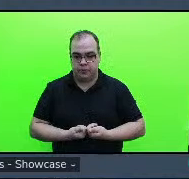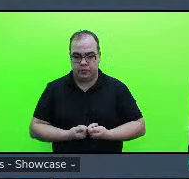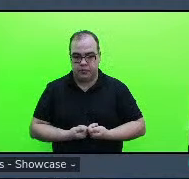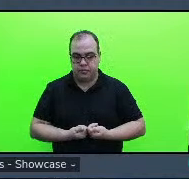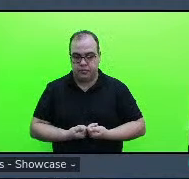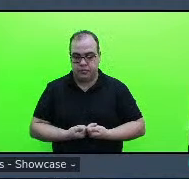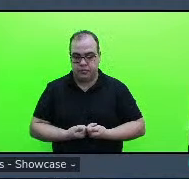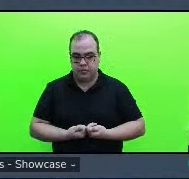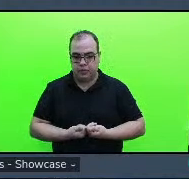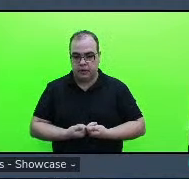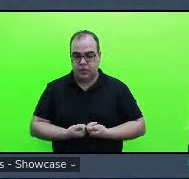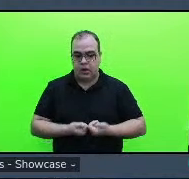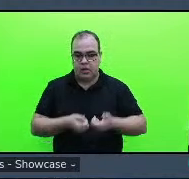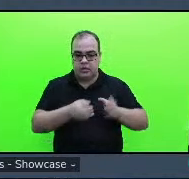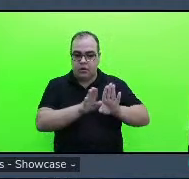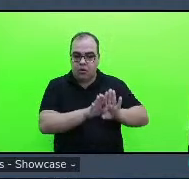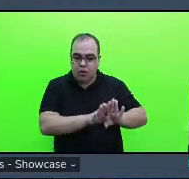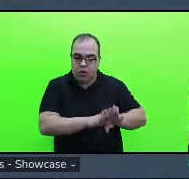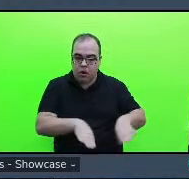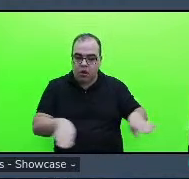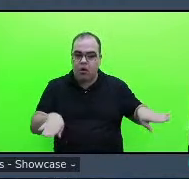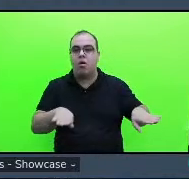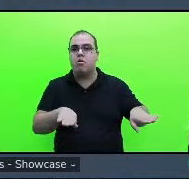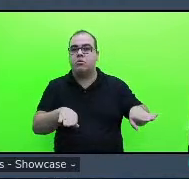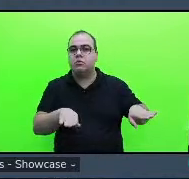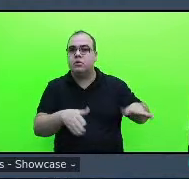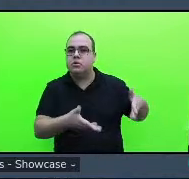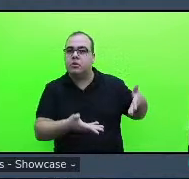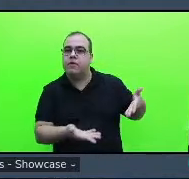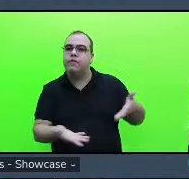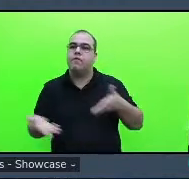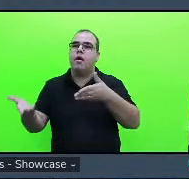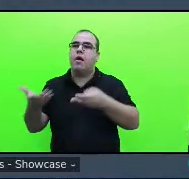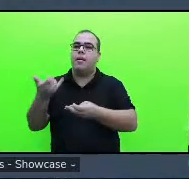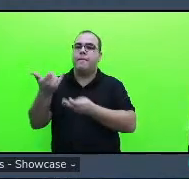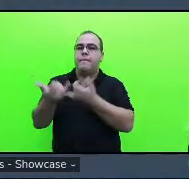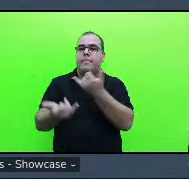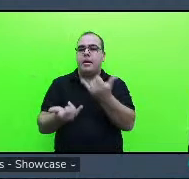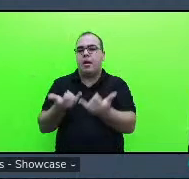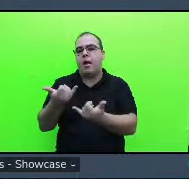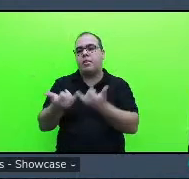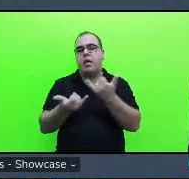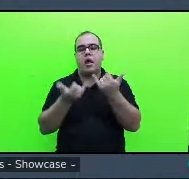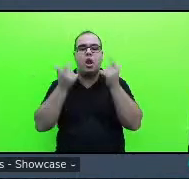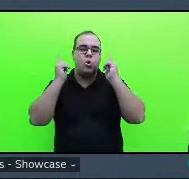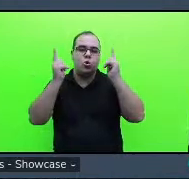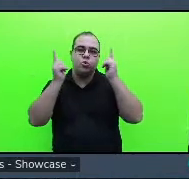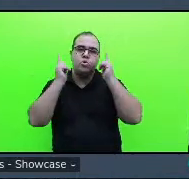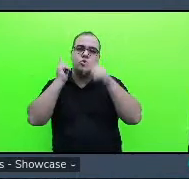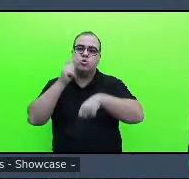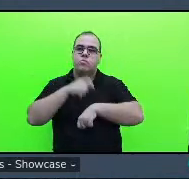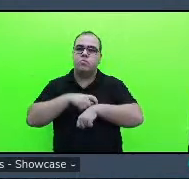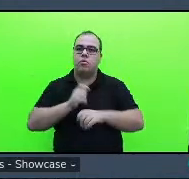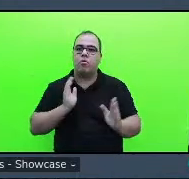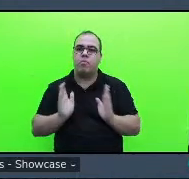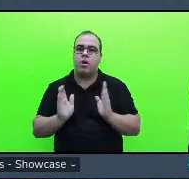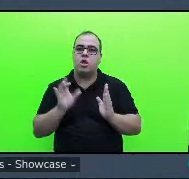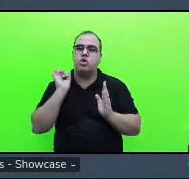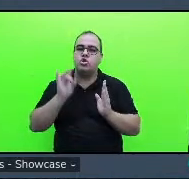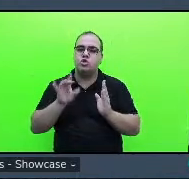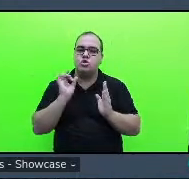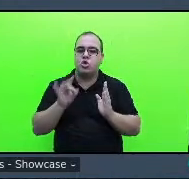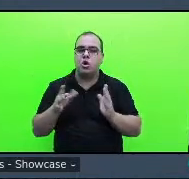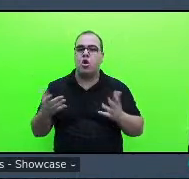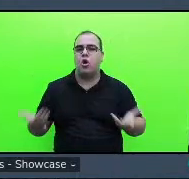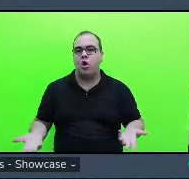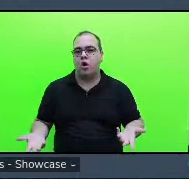as crianças a essa brincadeira a curtir o momento como se fosse só mesmo pelo lazer essa que foi